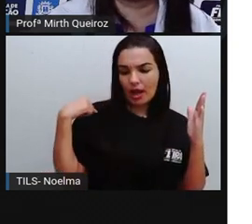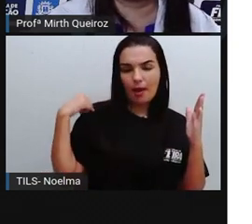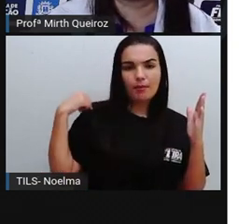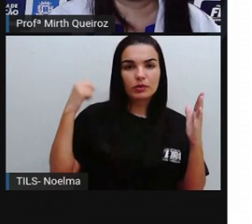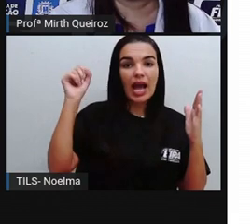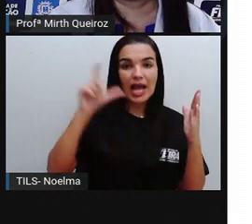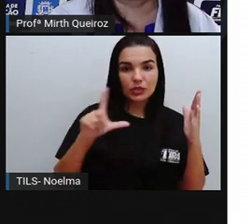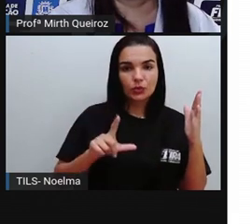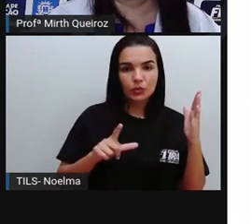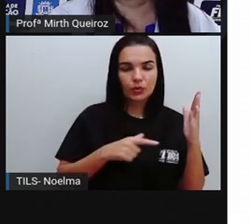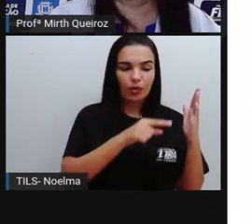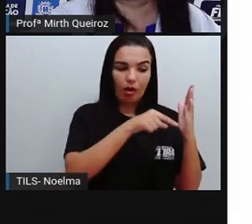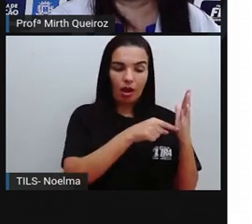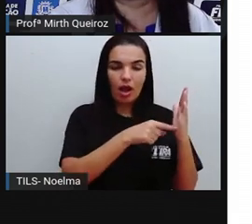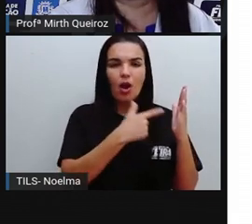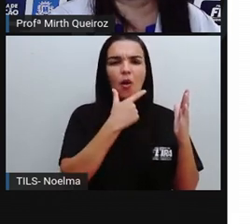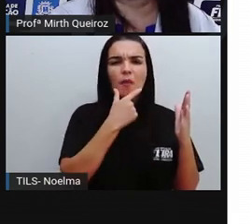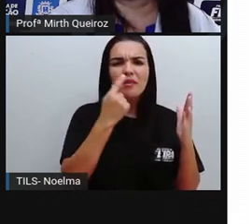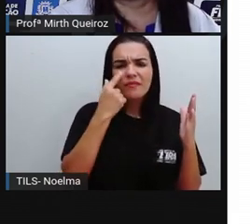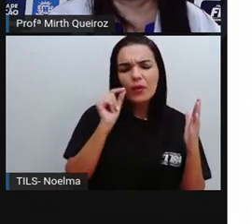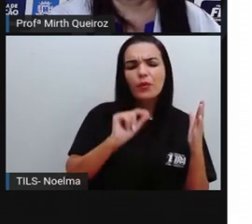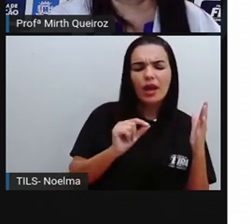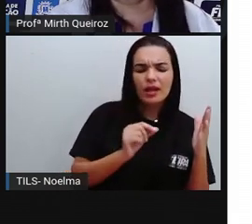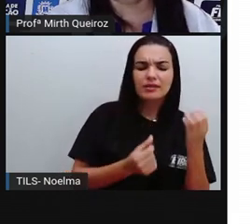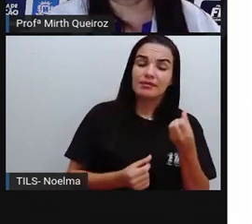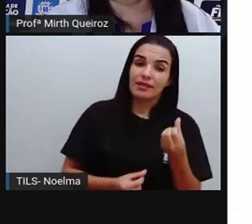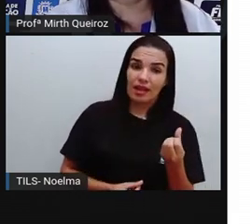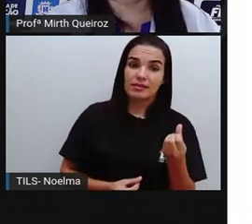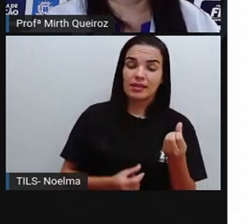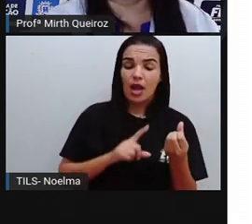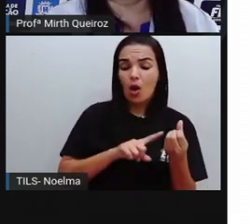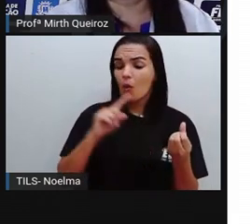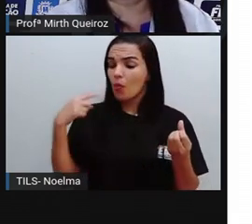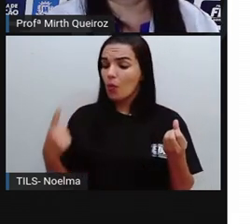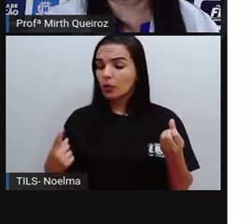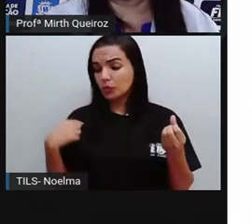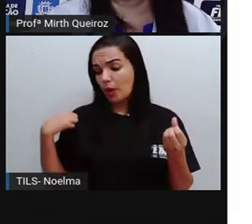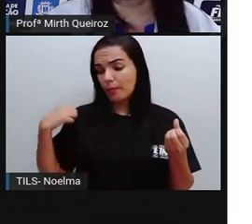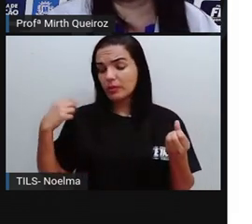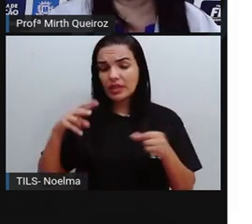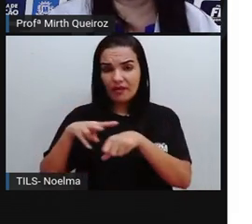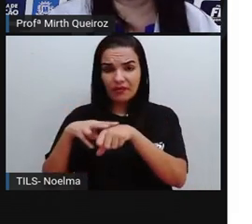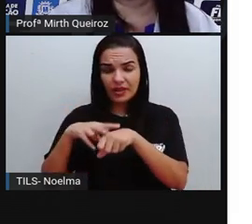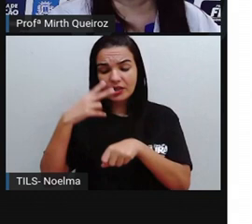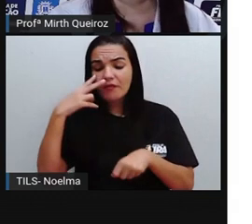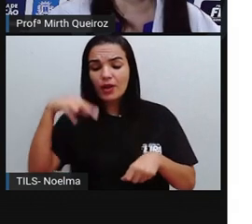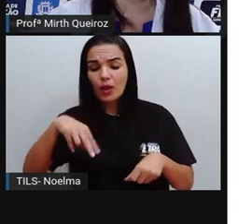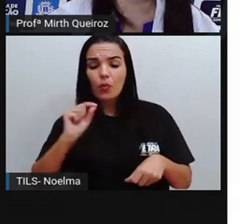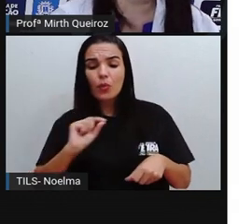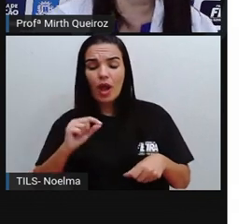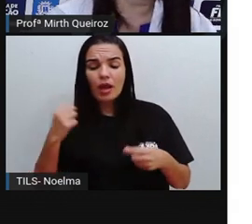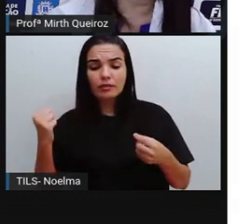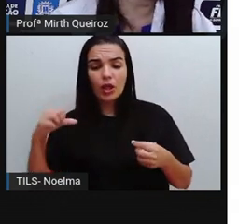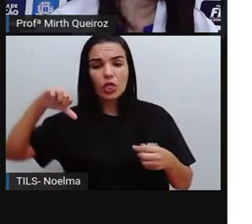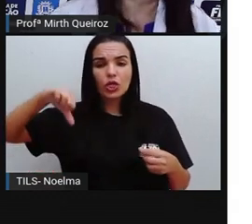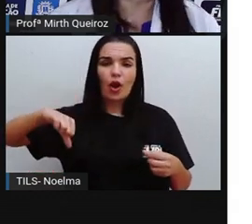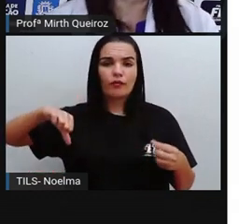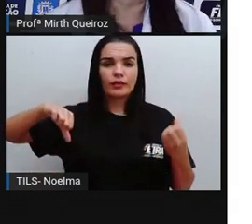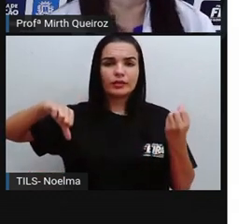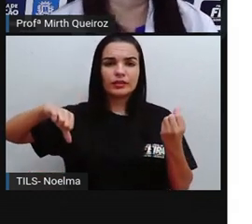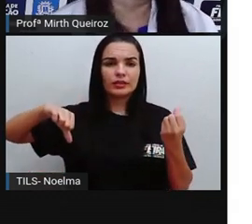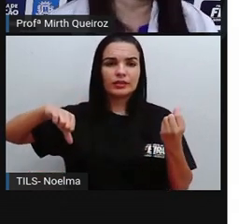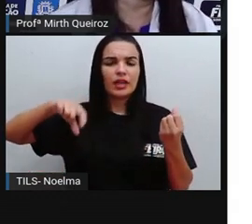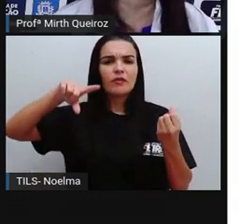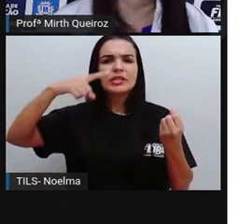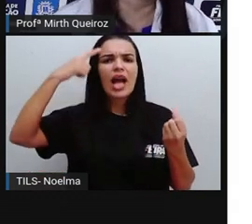Azul, para ele é um seis. Para o homem de verde, é um nove. Quem está errado? Quem